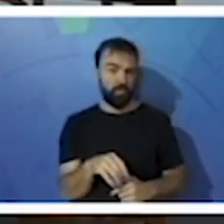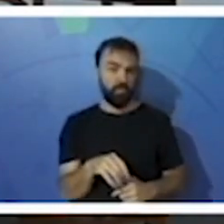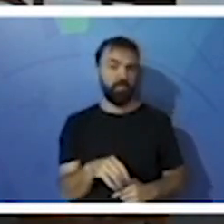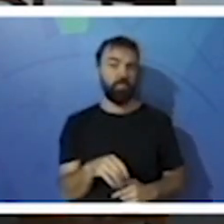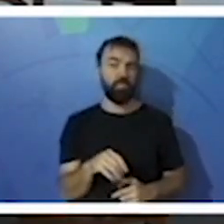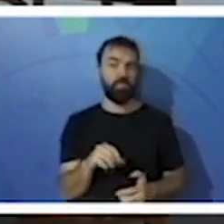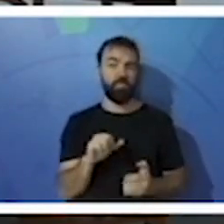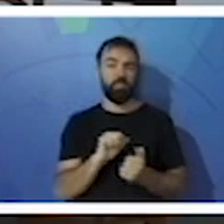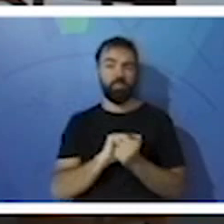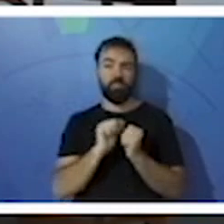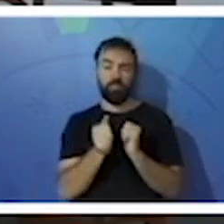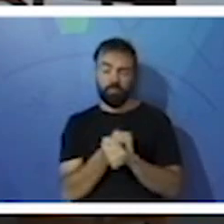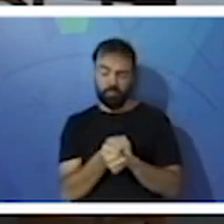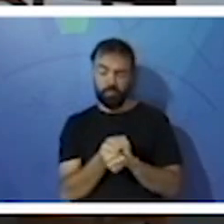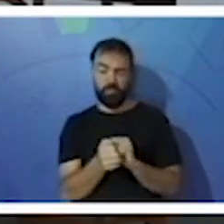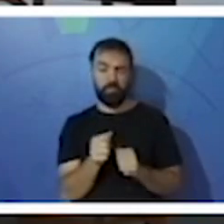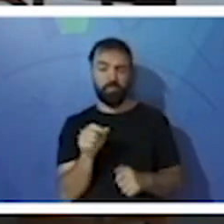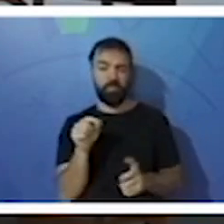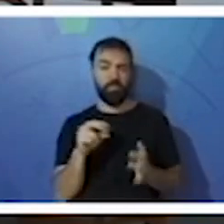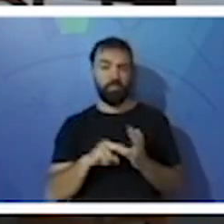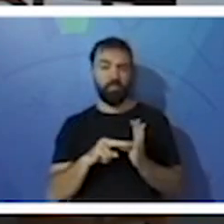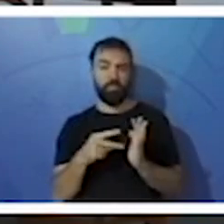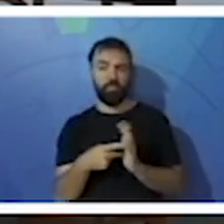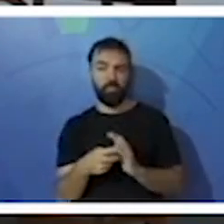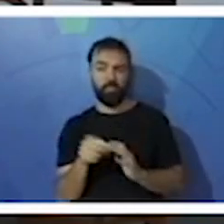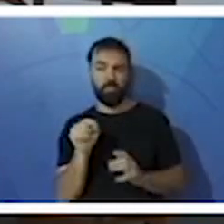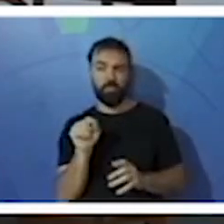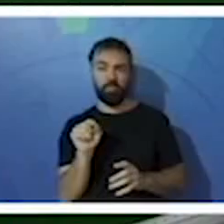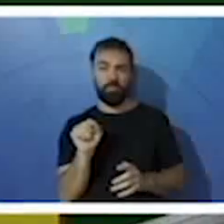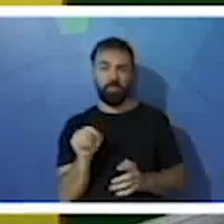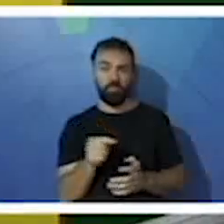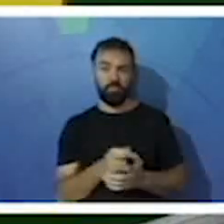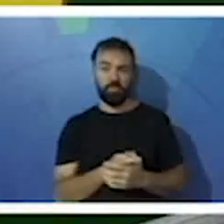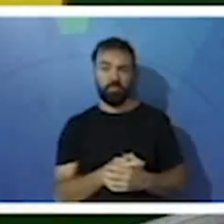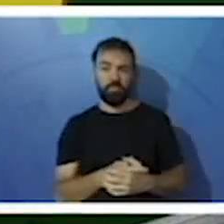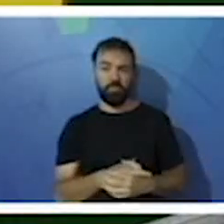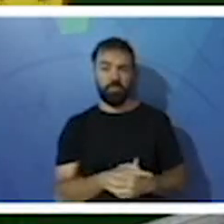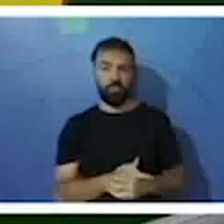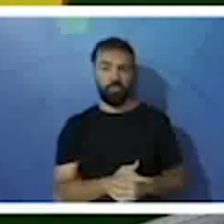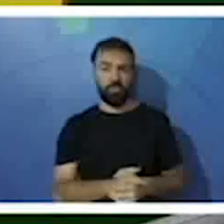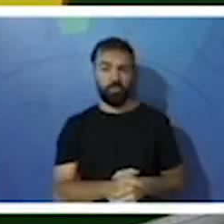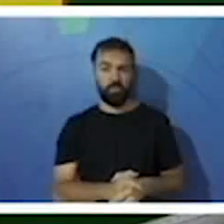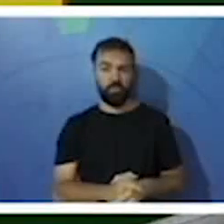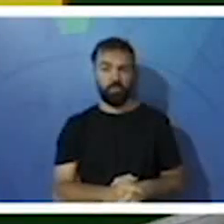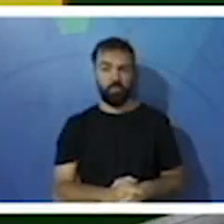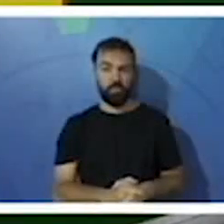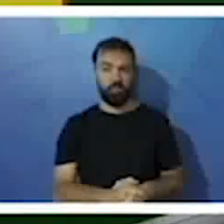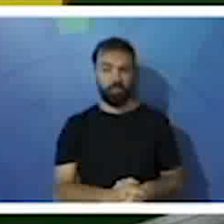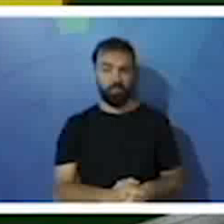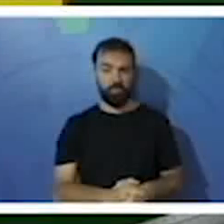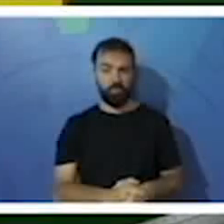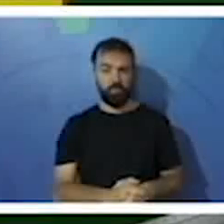para nós vermos a letrinha A. Depois a gente volta. Olha lá.